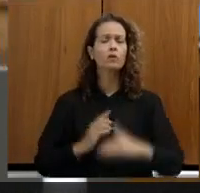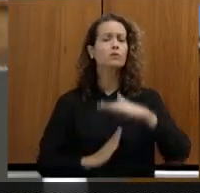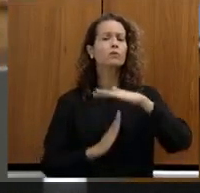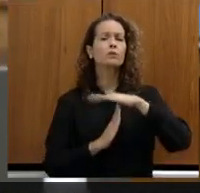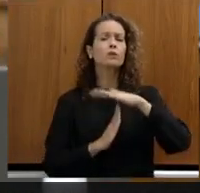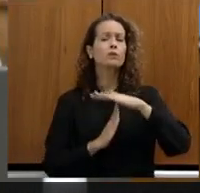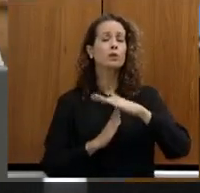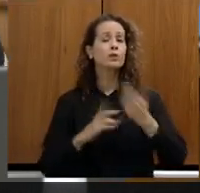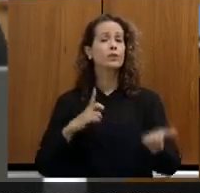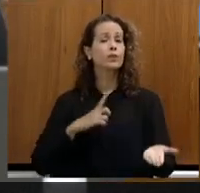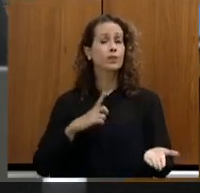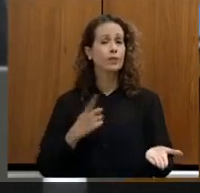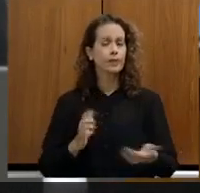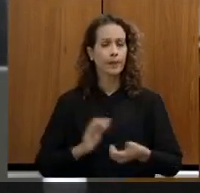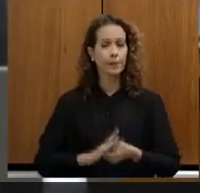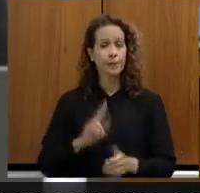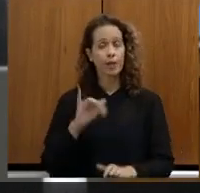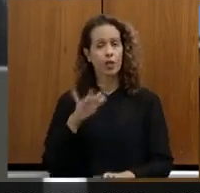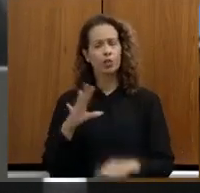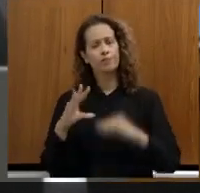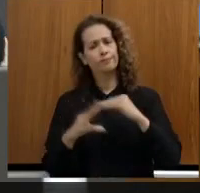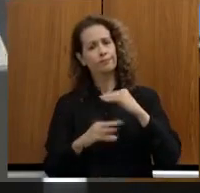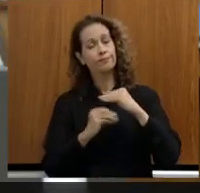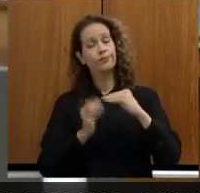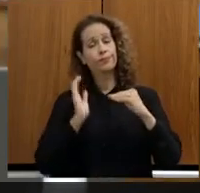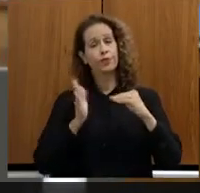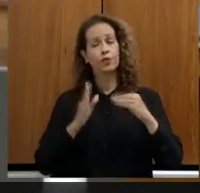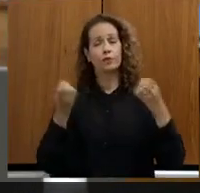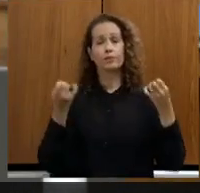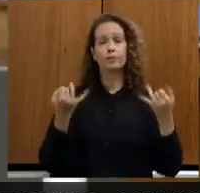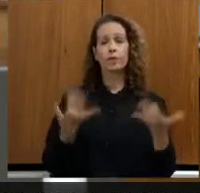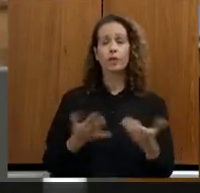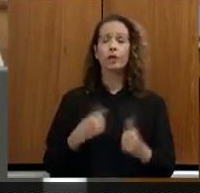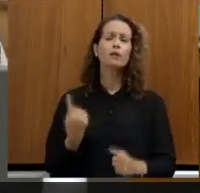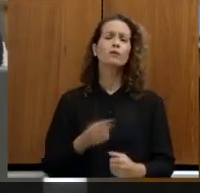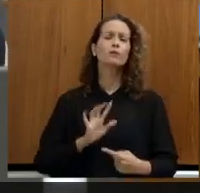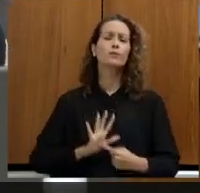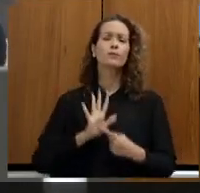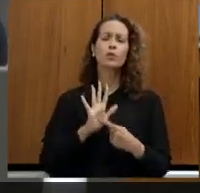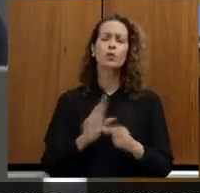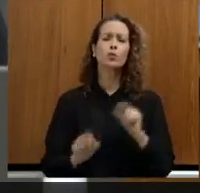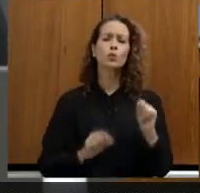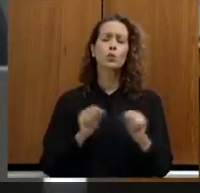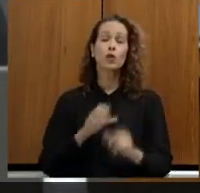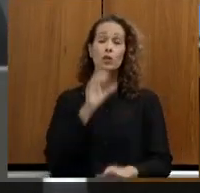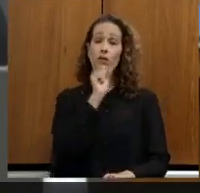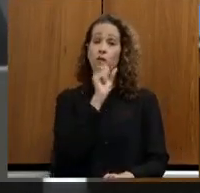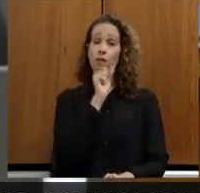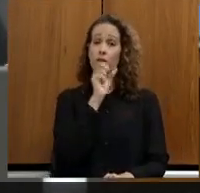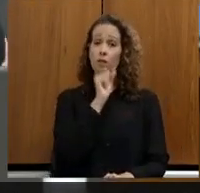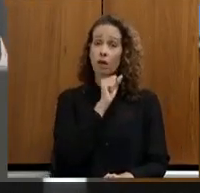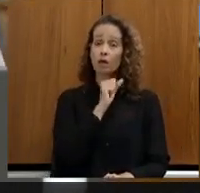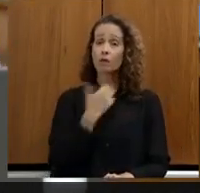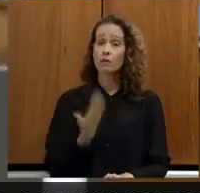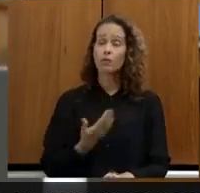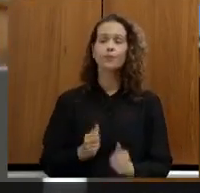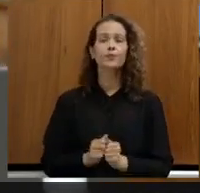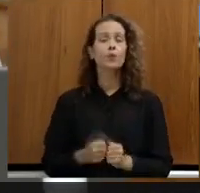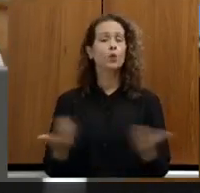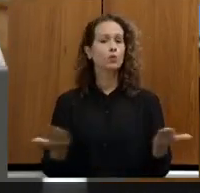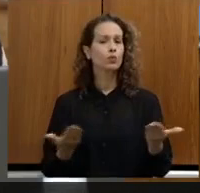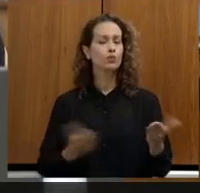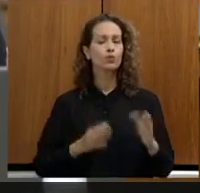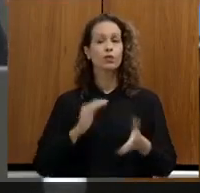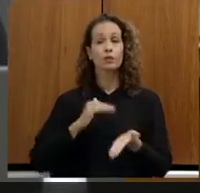que a gente tem Regina complementou como eu mencionei e nos apresentou no sábado hoje a secretaria de